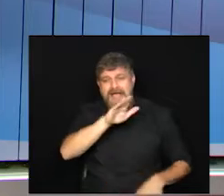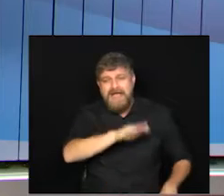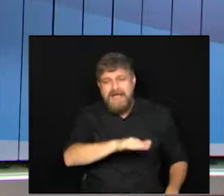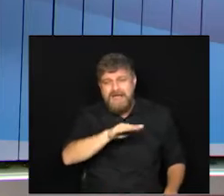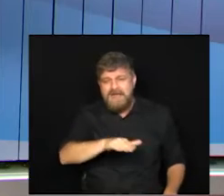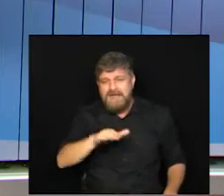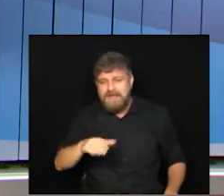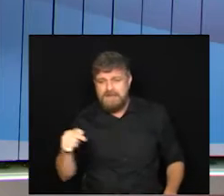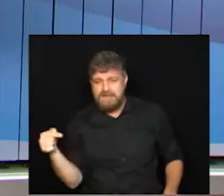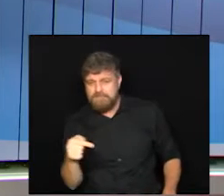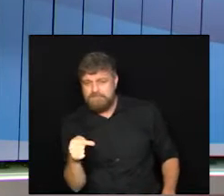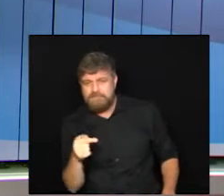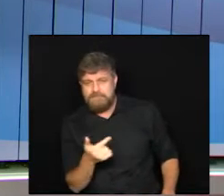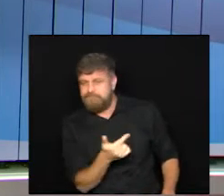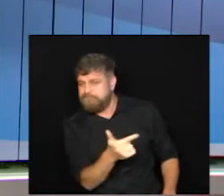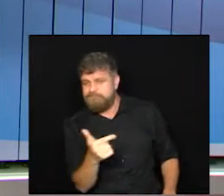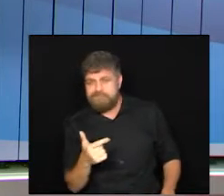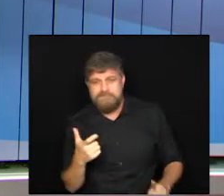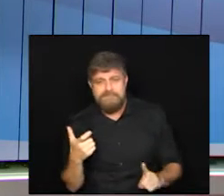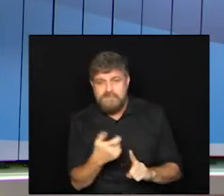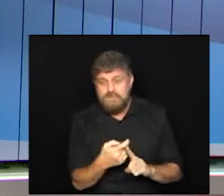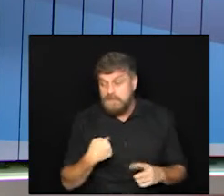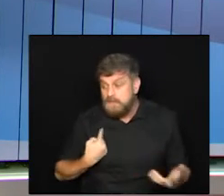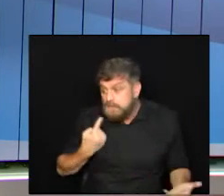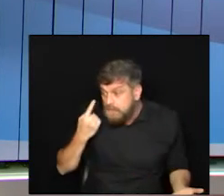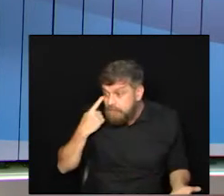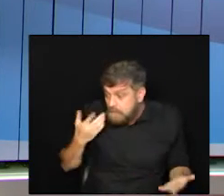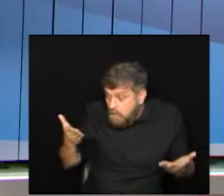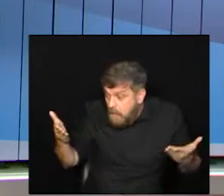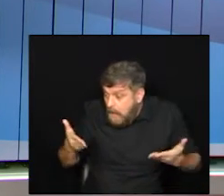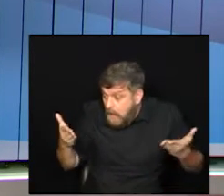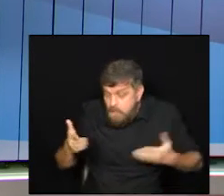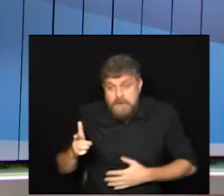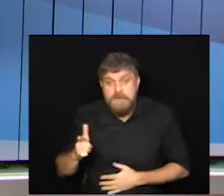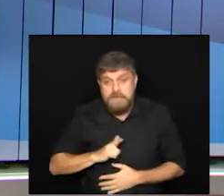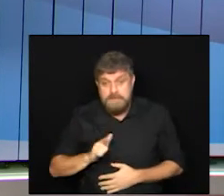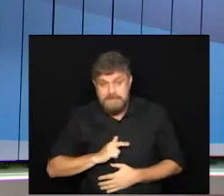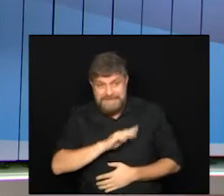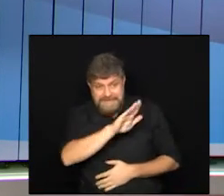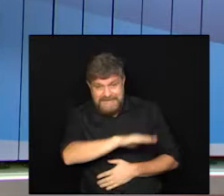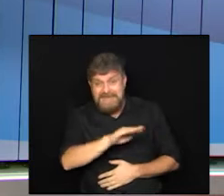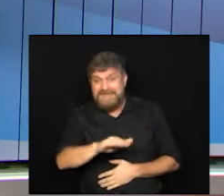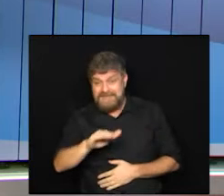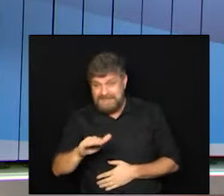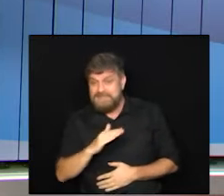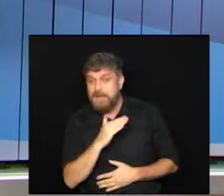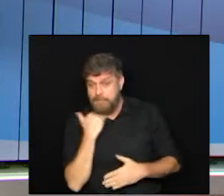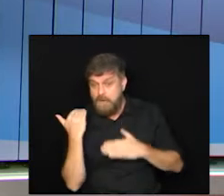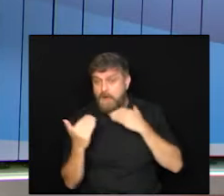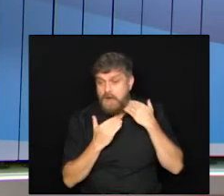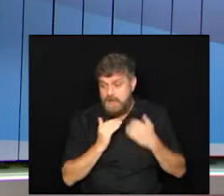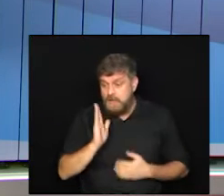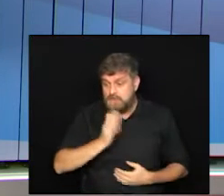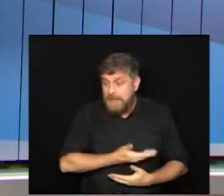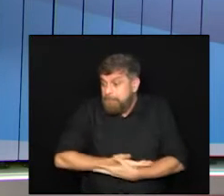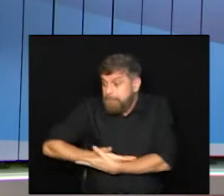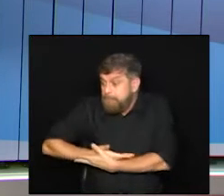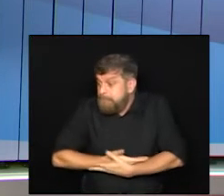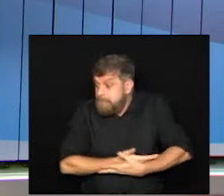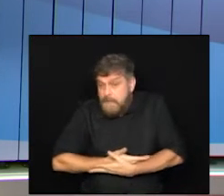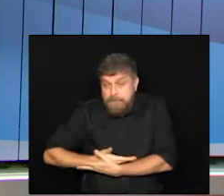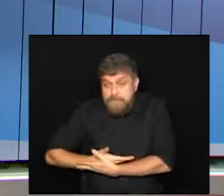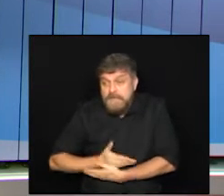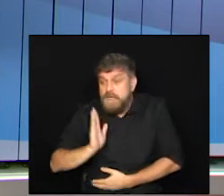elas não iam entrar só que o que a gente está acompanhando é que nós já tivemos algumas mortes de bebês e